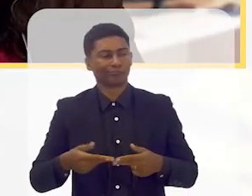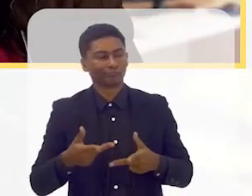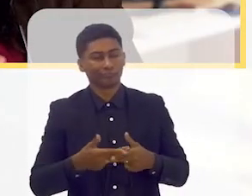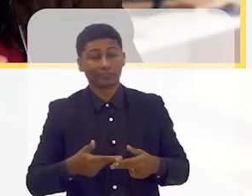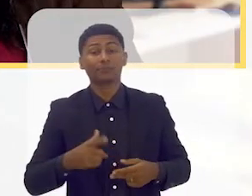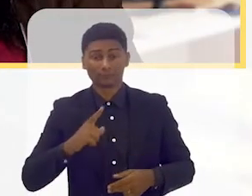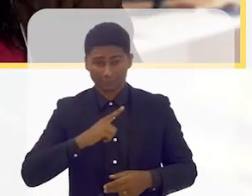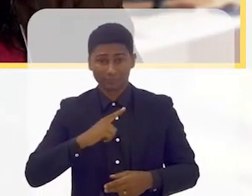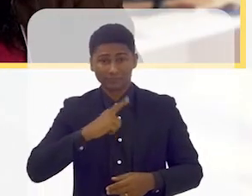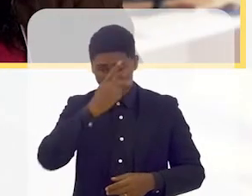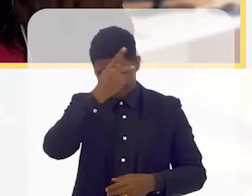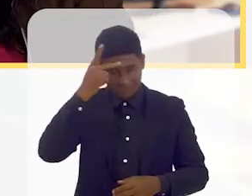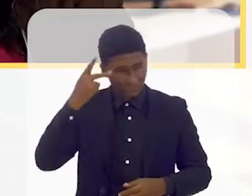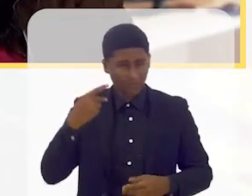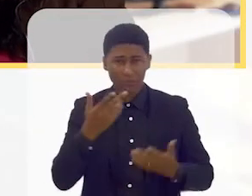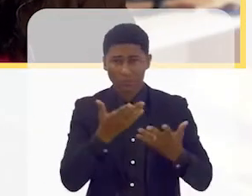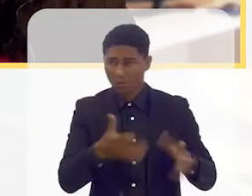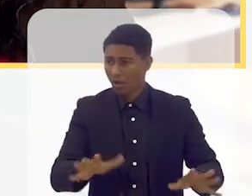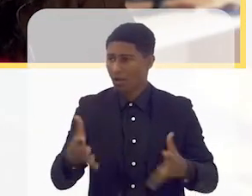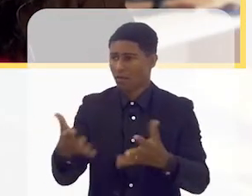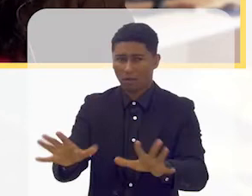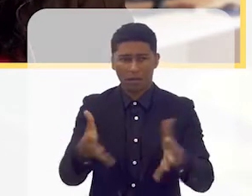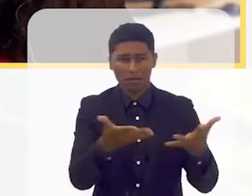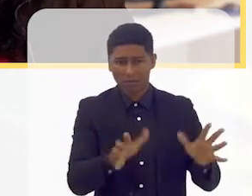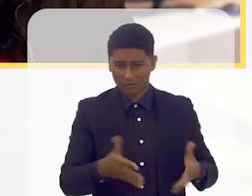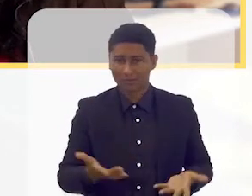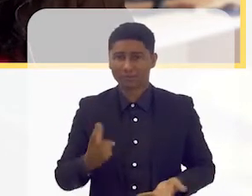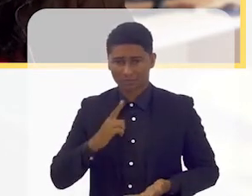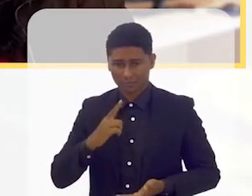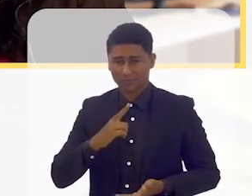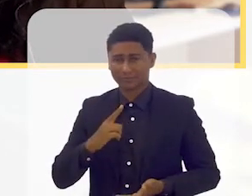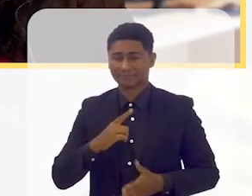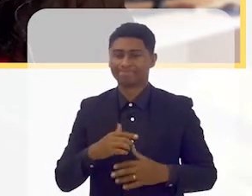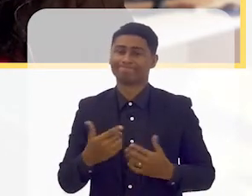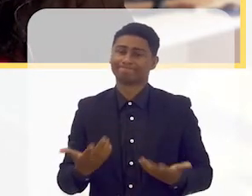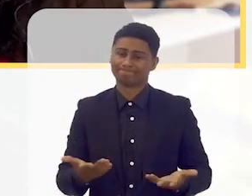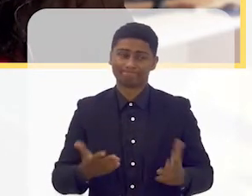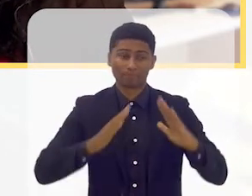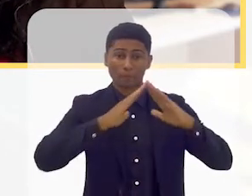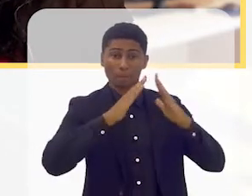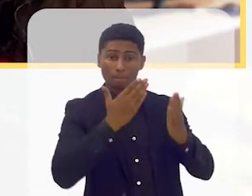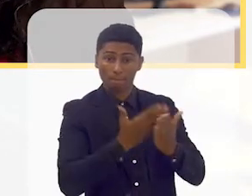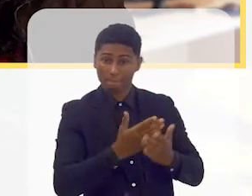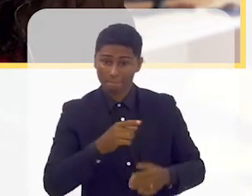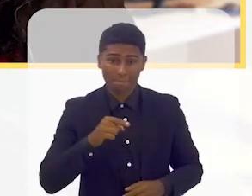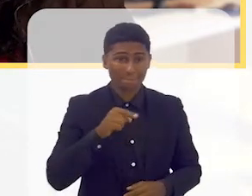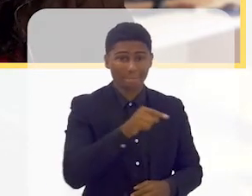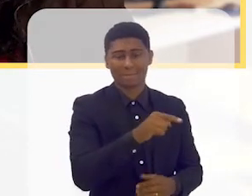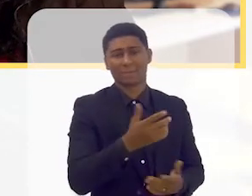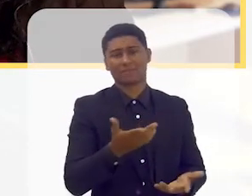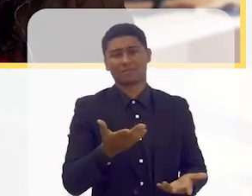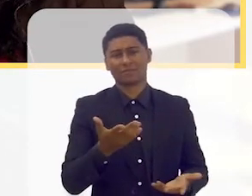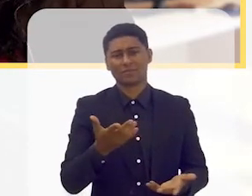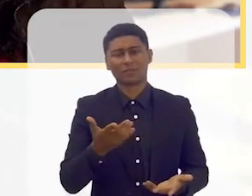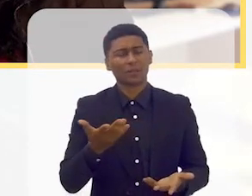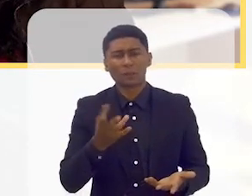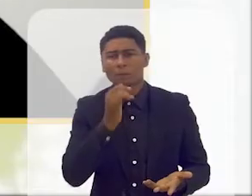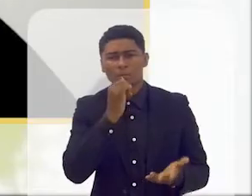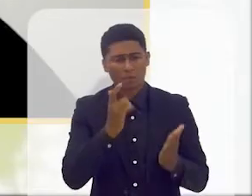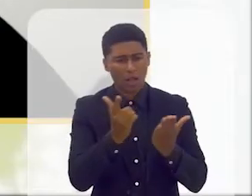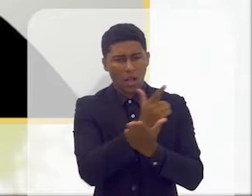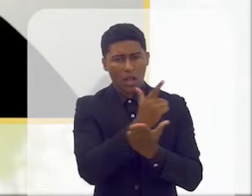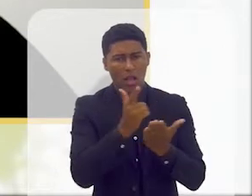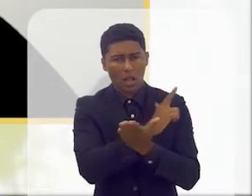Existe uma resistência maior. Maior. Então, isto naturalmente na escola, é tão natural eu ter um